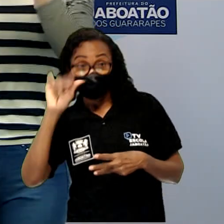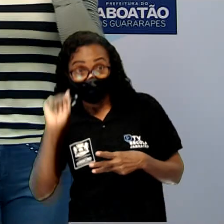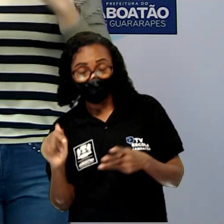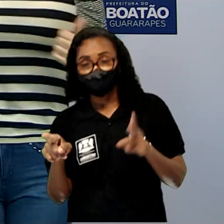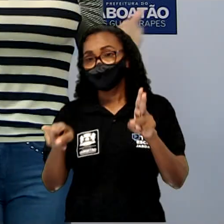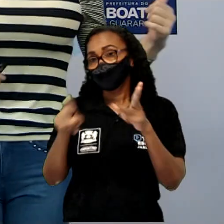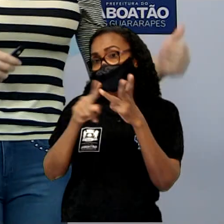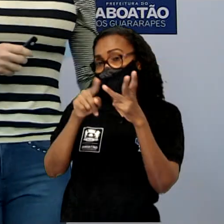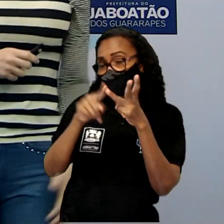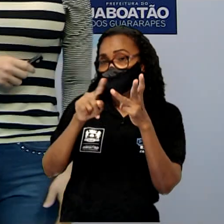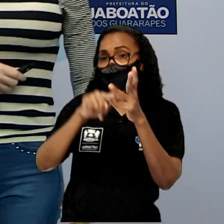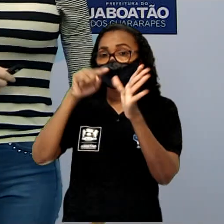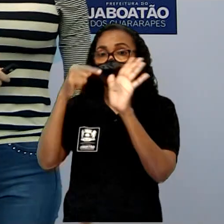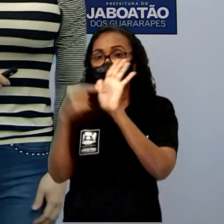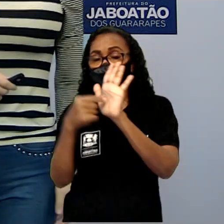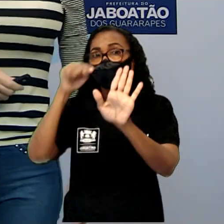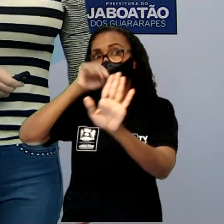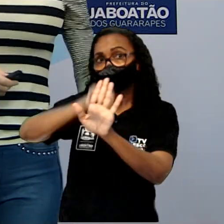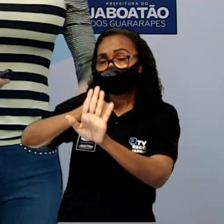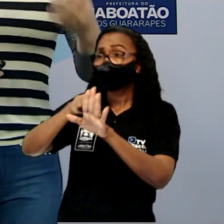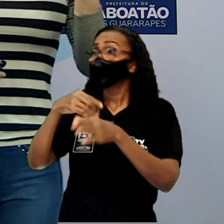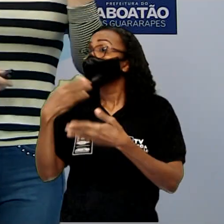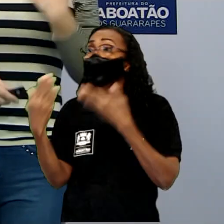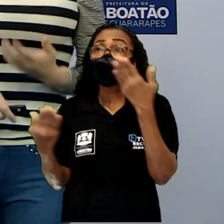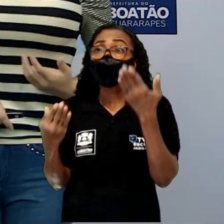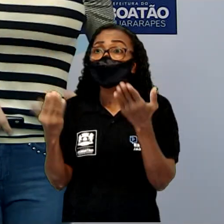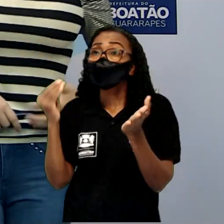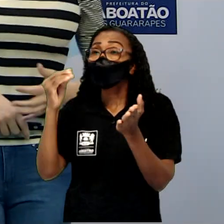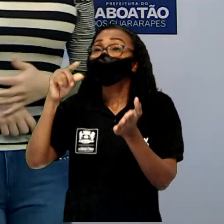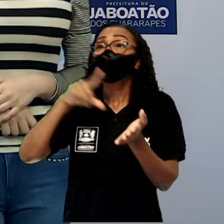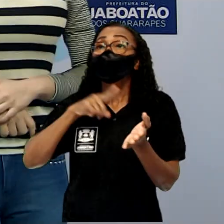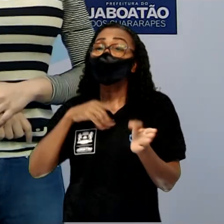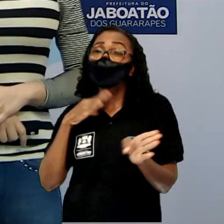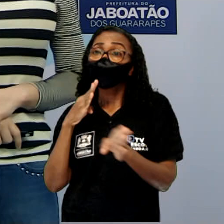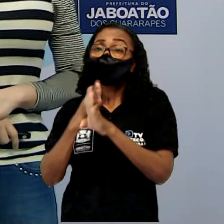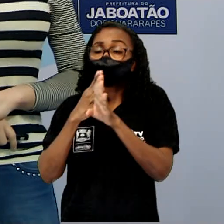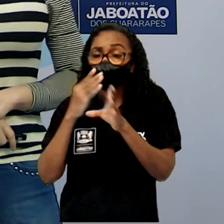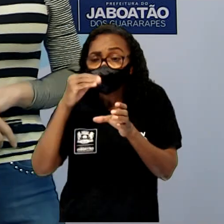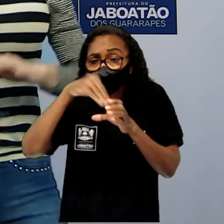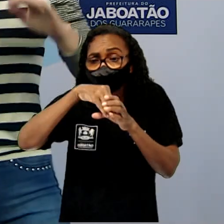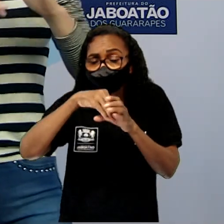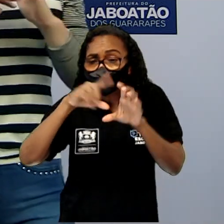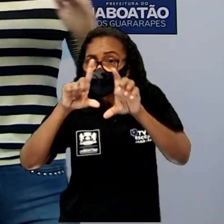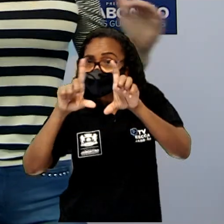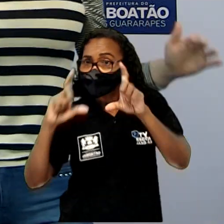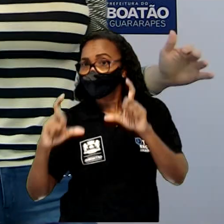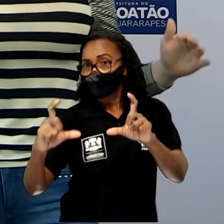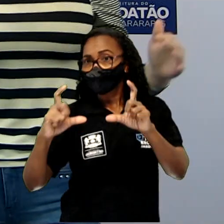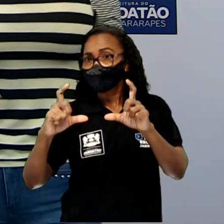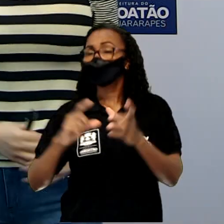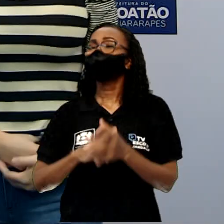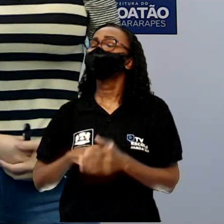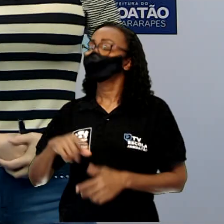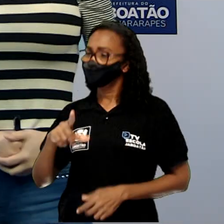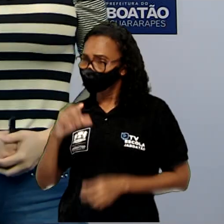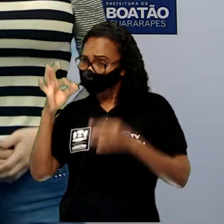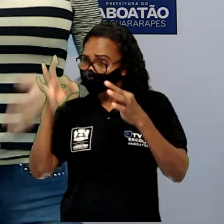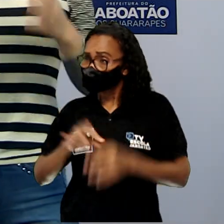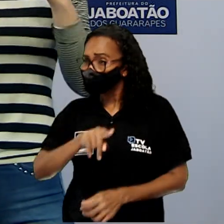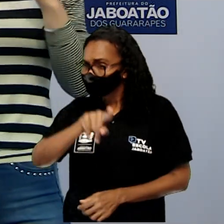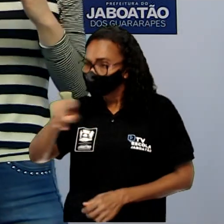encontramos nessa caixinha acima? Tenham certeza que vocês vão fazer uma excelente atividade.